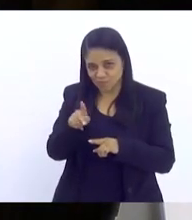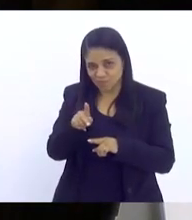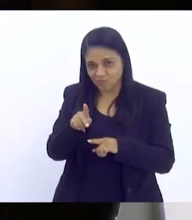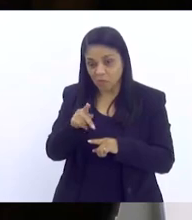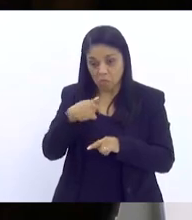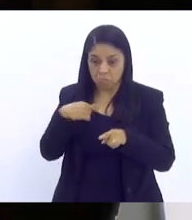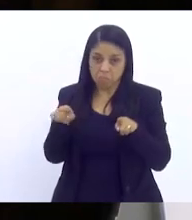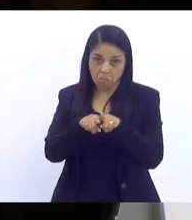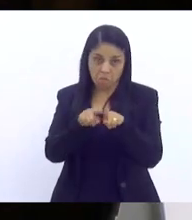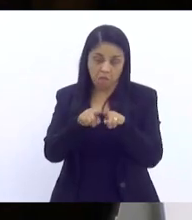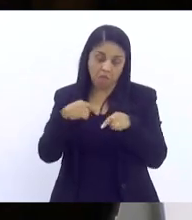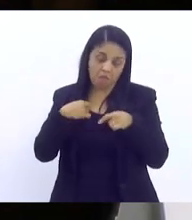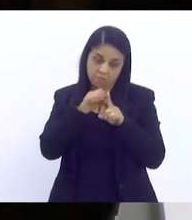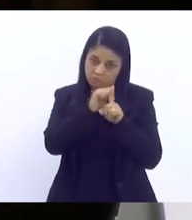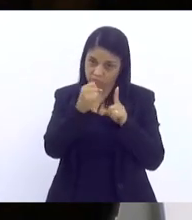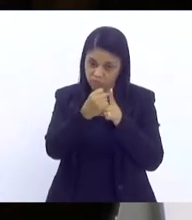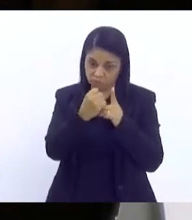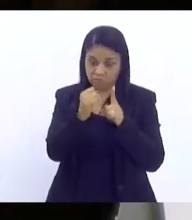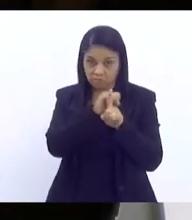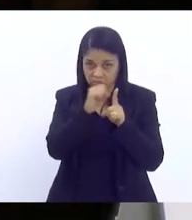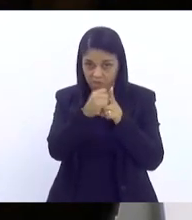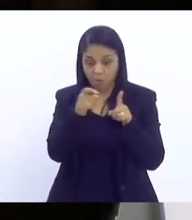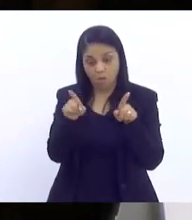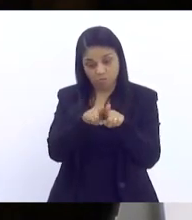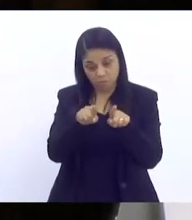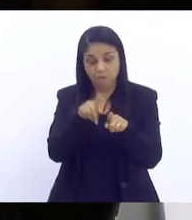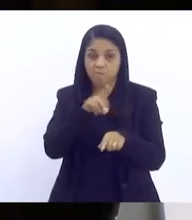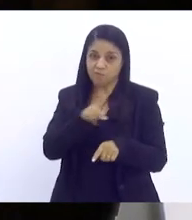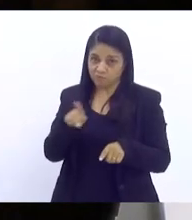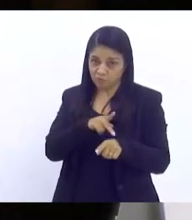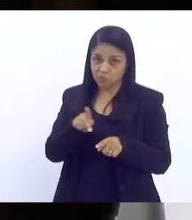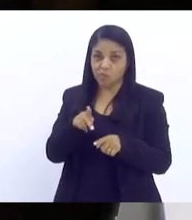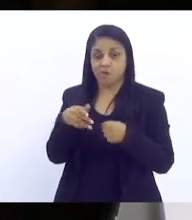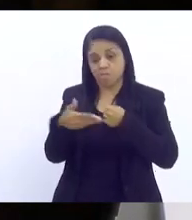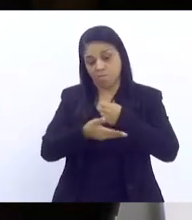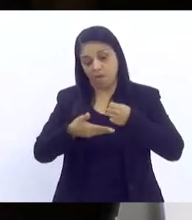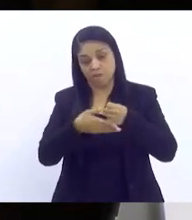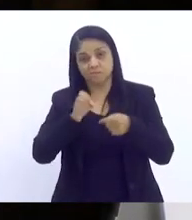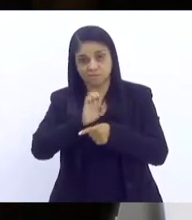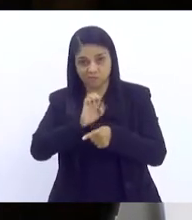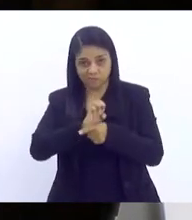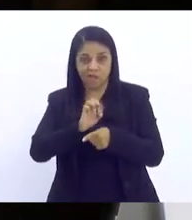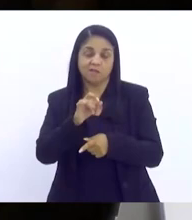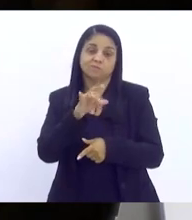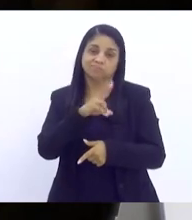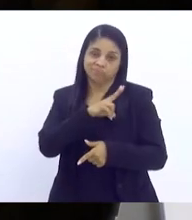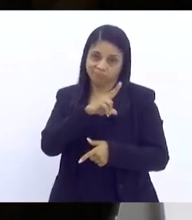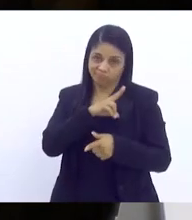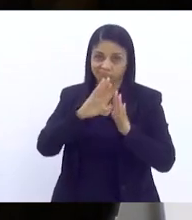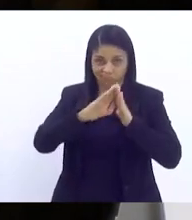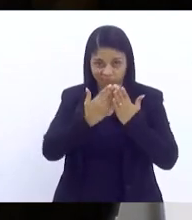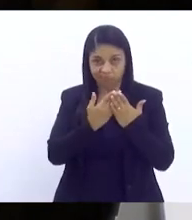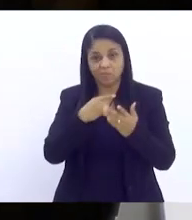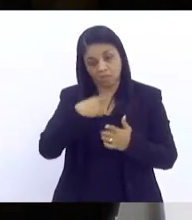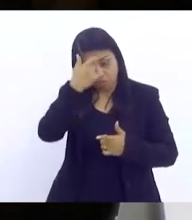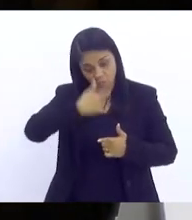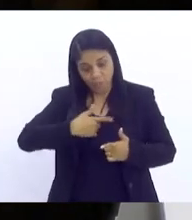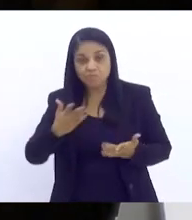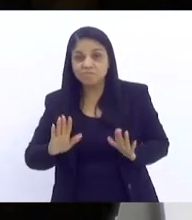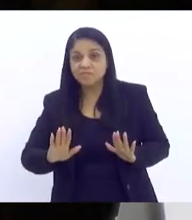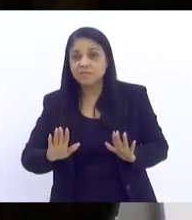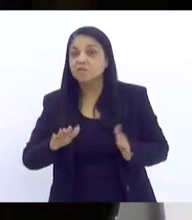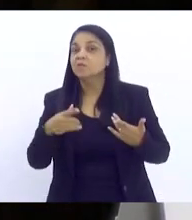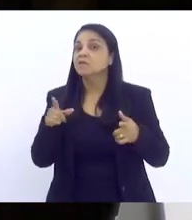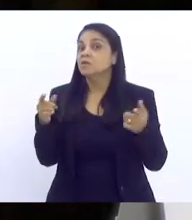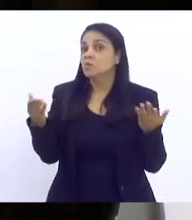sou professora, além de assistente social, eu fui professora da educação base, inclusive no Estado e na rede privada, hoje as escolas